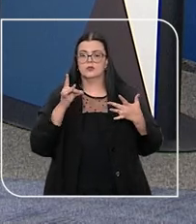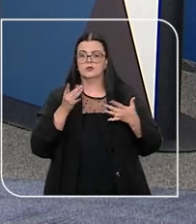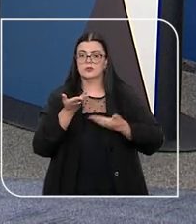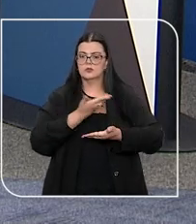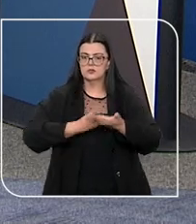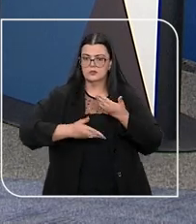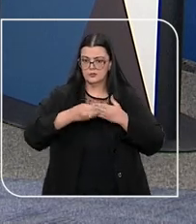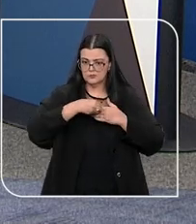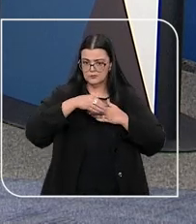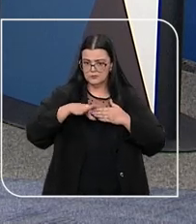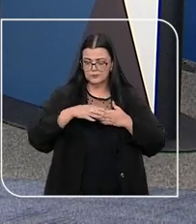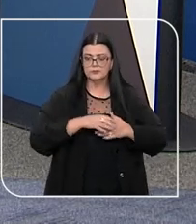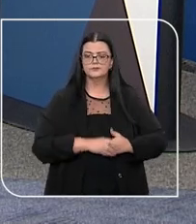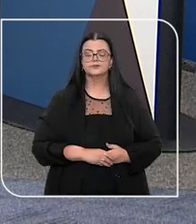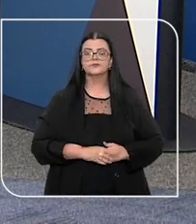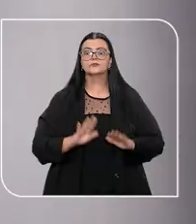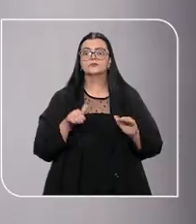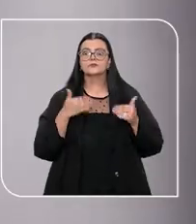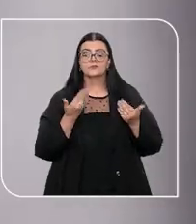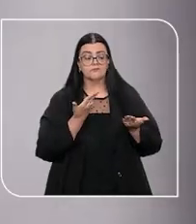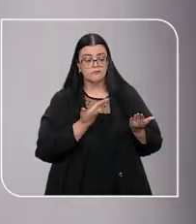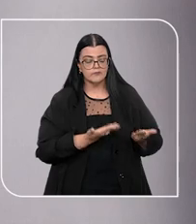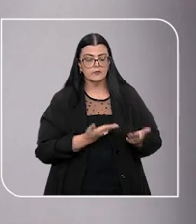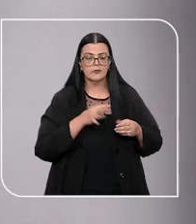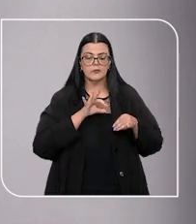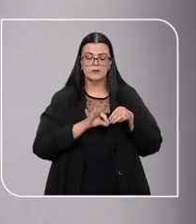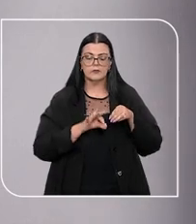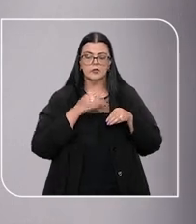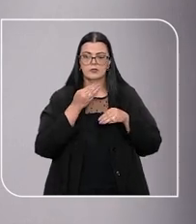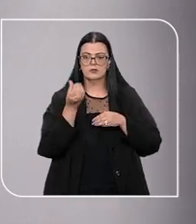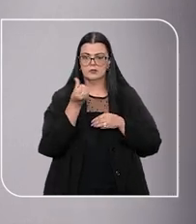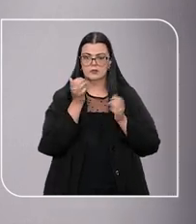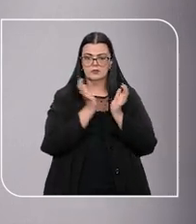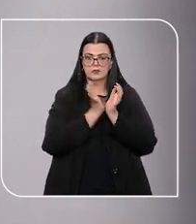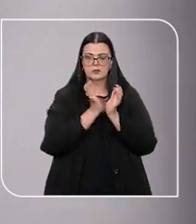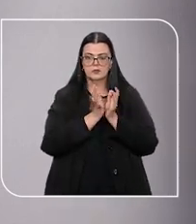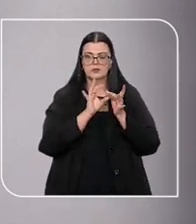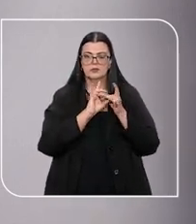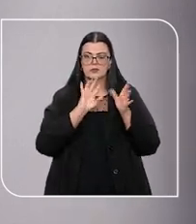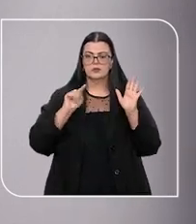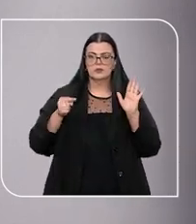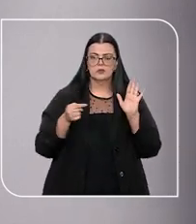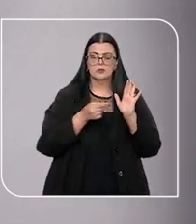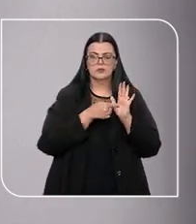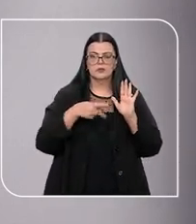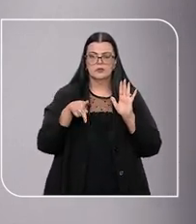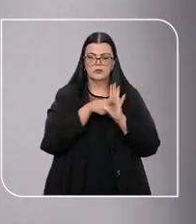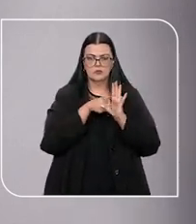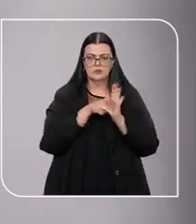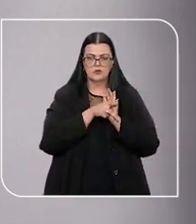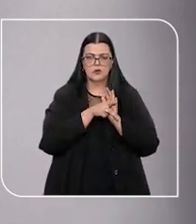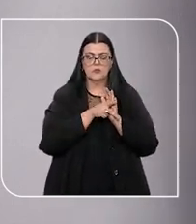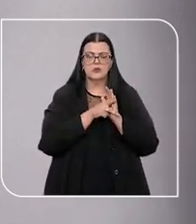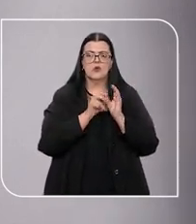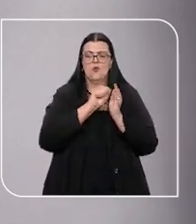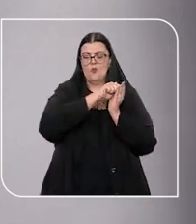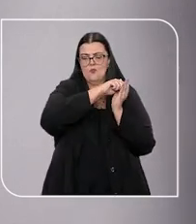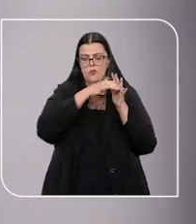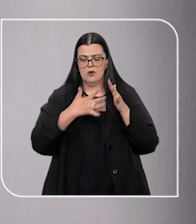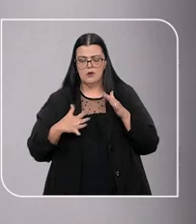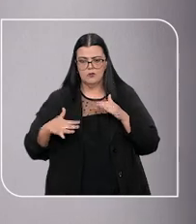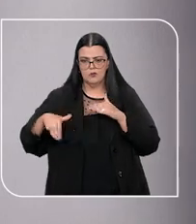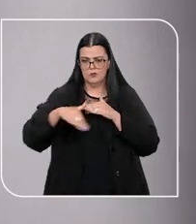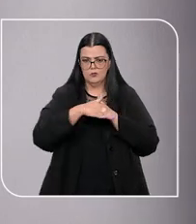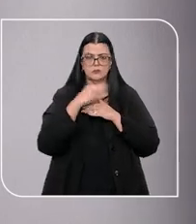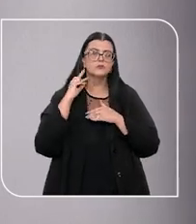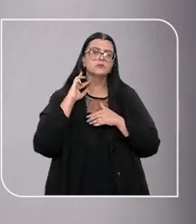compartilhar? É o seguinte, Kátia. Os ministros da sexta turma concederam a denunciados pela tragédia de Brumadinho o prazo